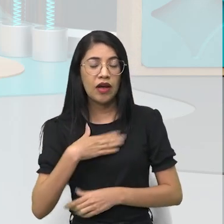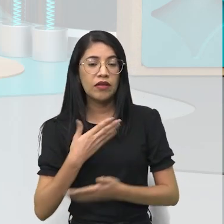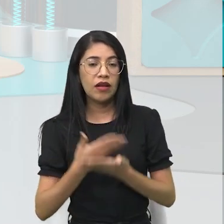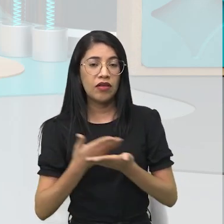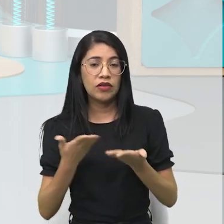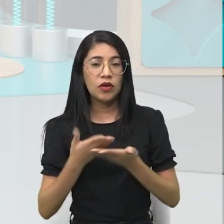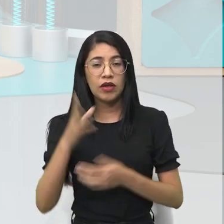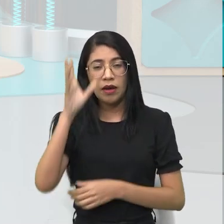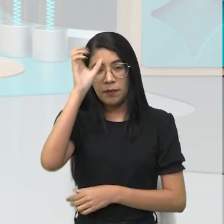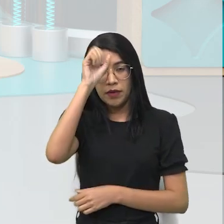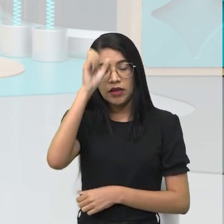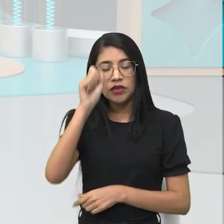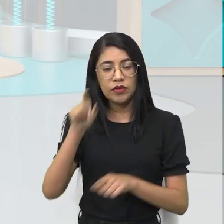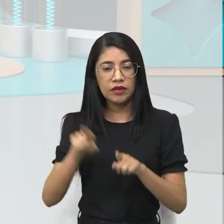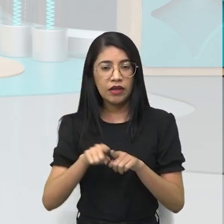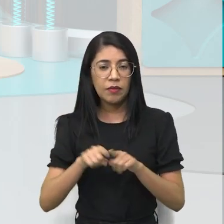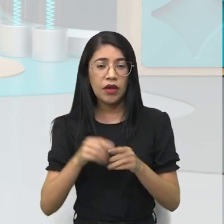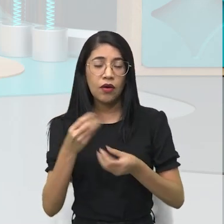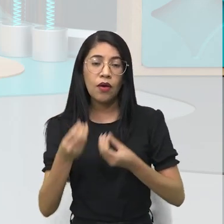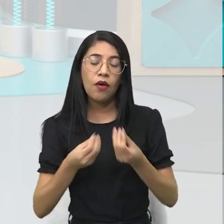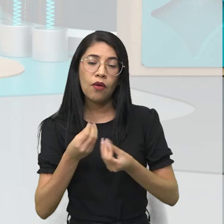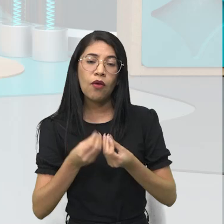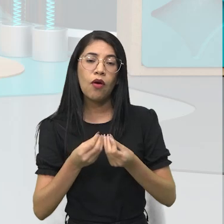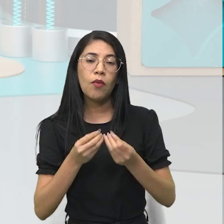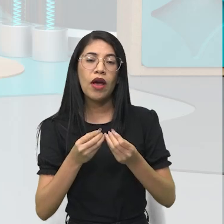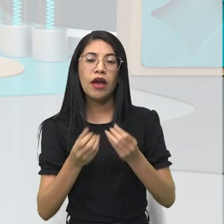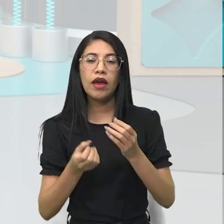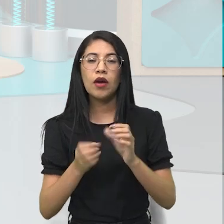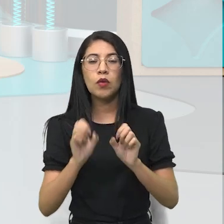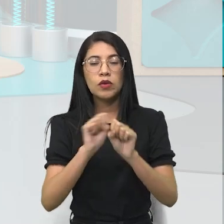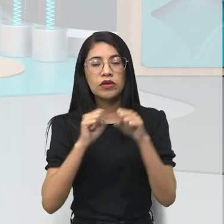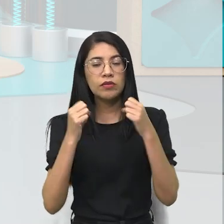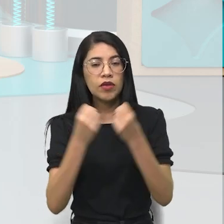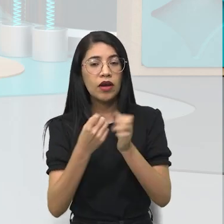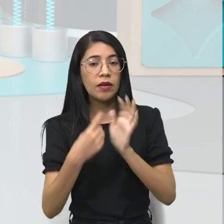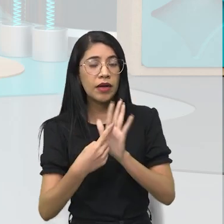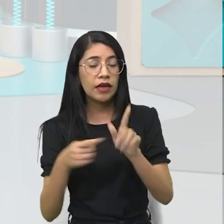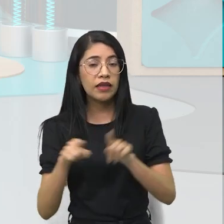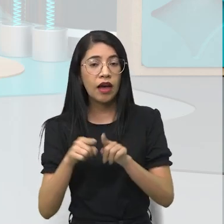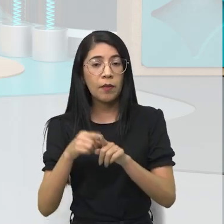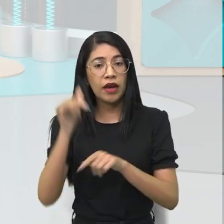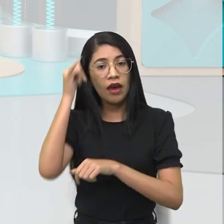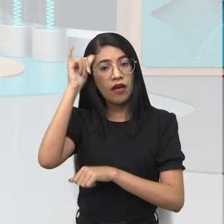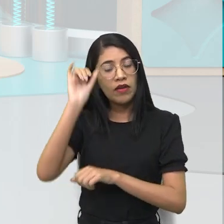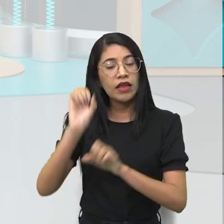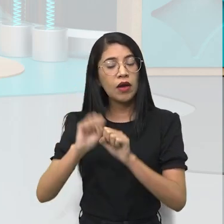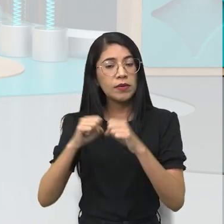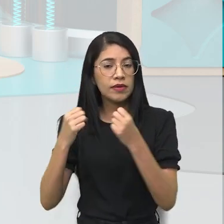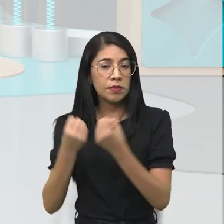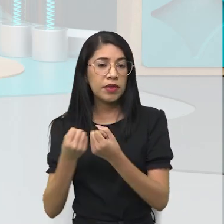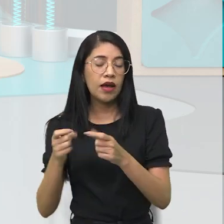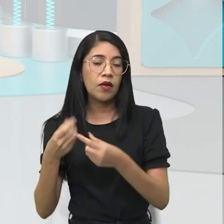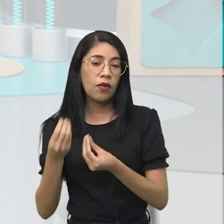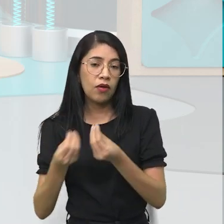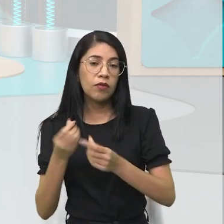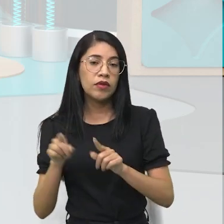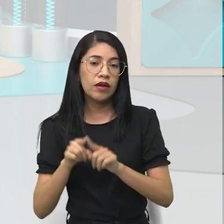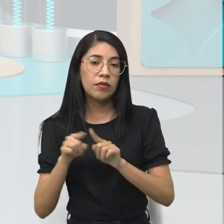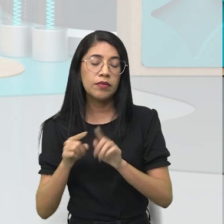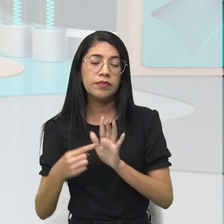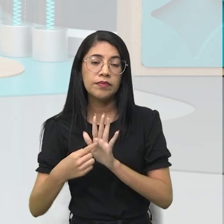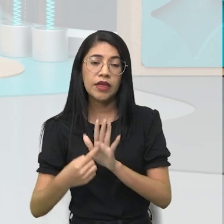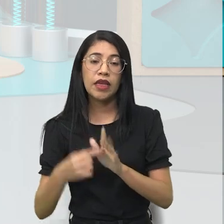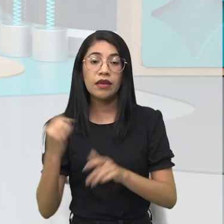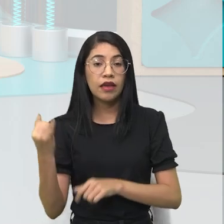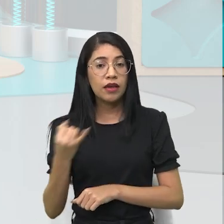aprendido um pouco mais aí como se fazer um seminário, né, e como não se deve fazer um seminário também. Isso é